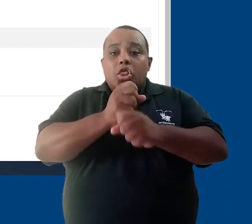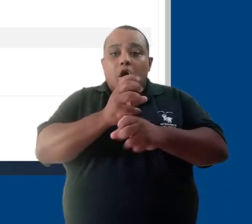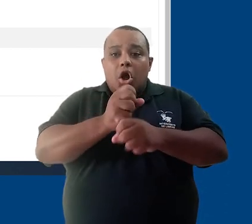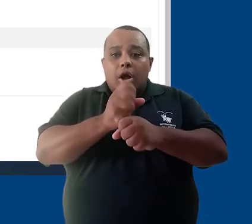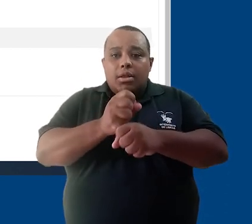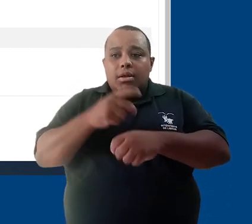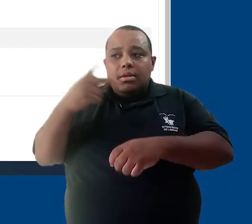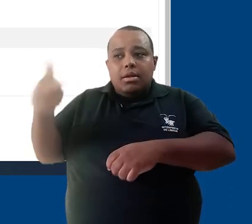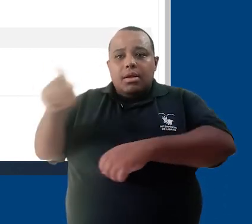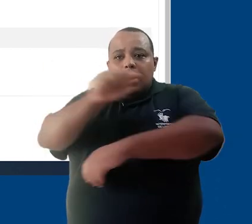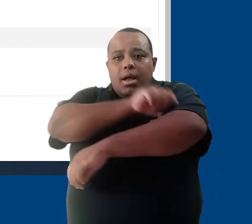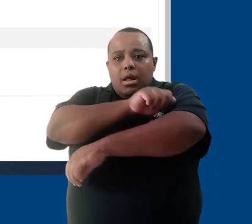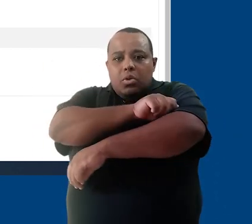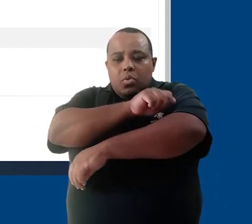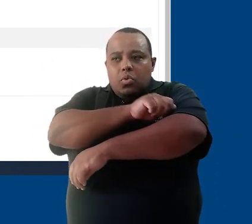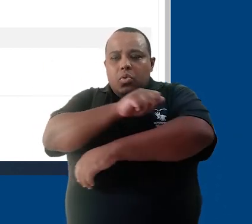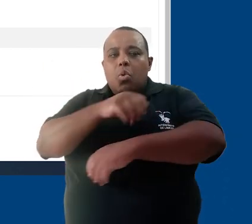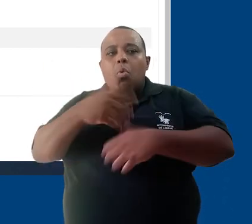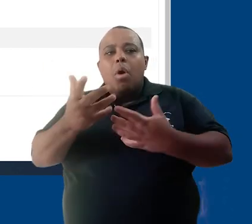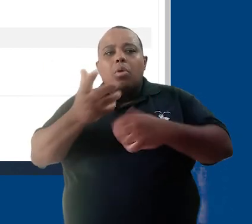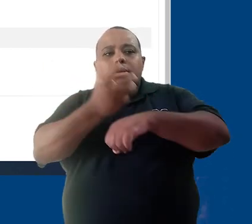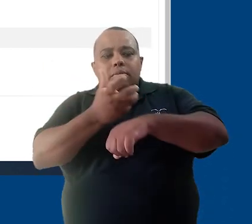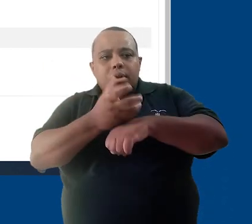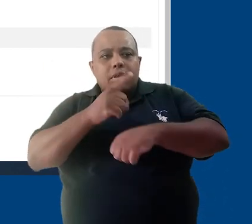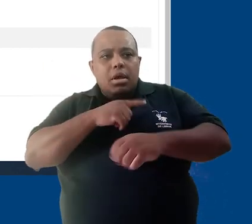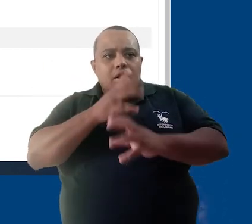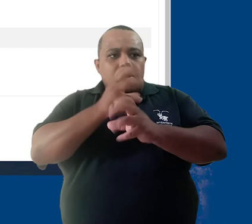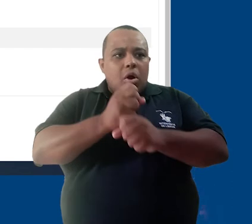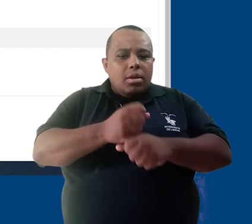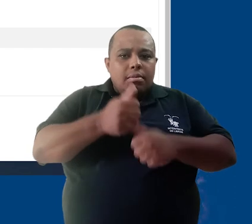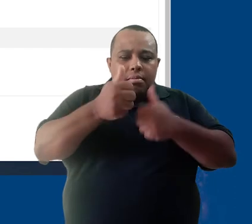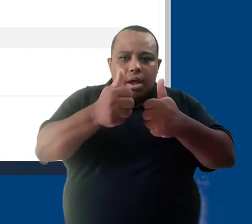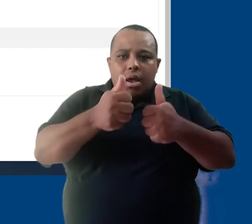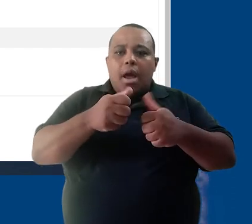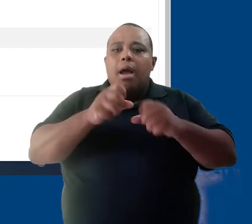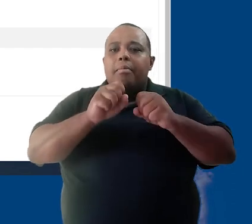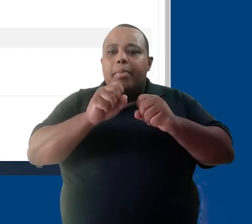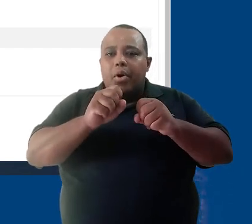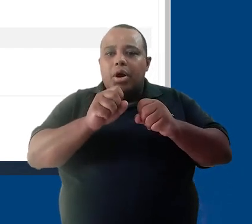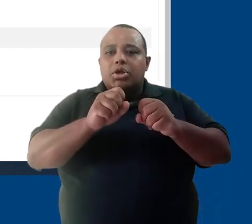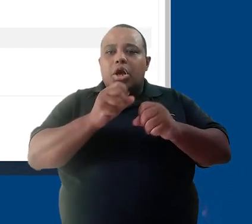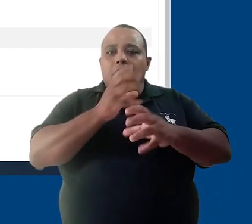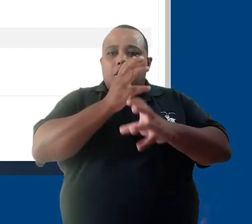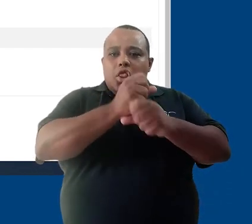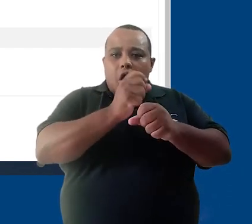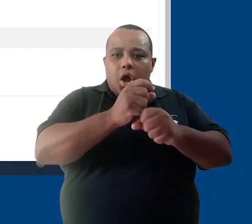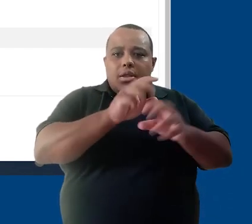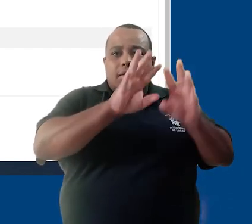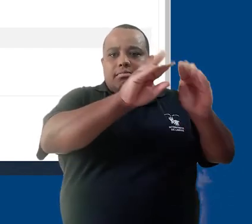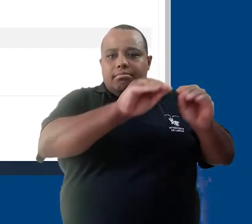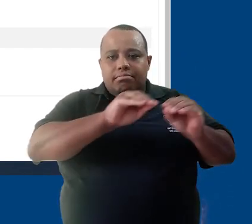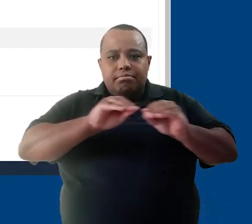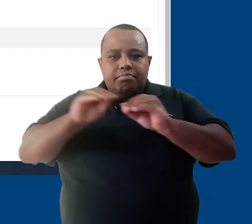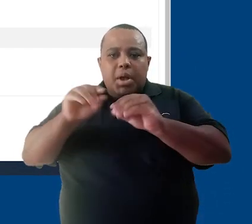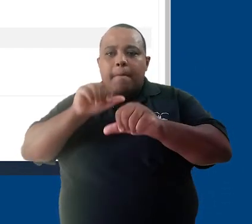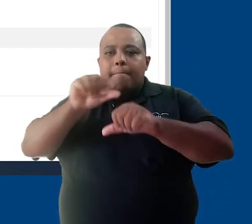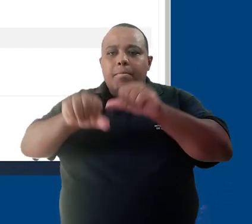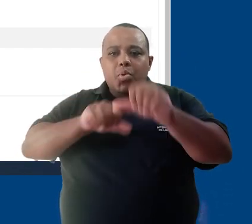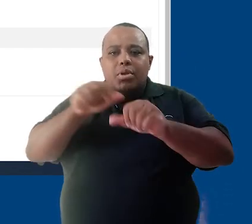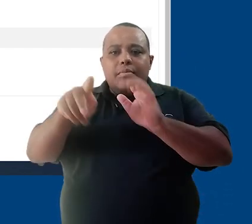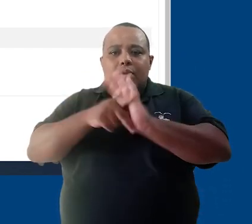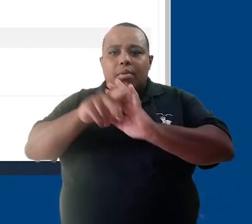visualizar as notas de um determinado estudante em uma disciplina e pode fazer a